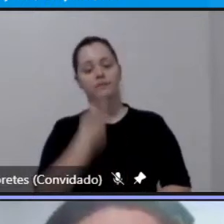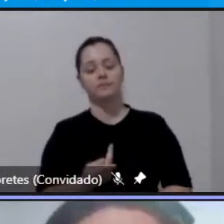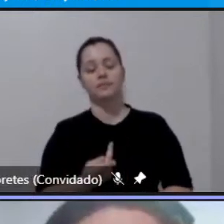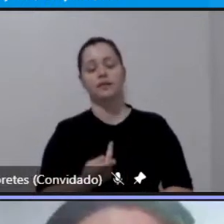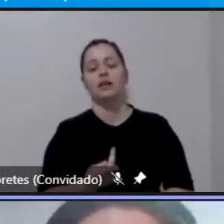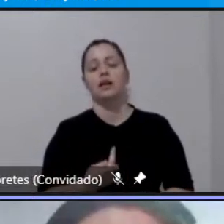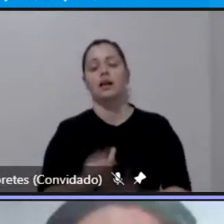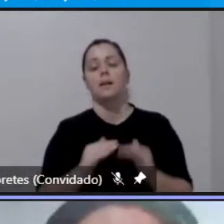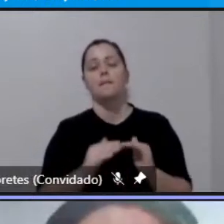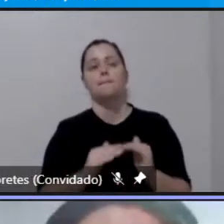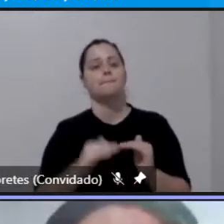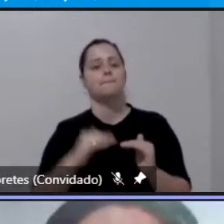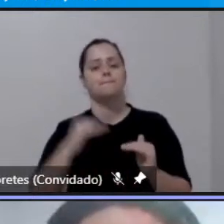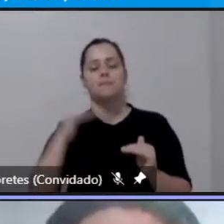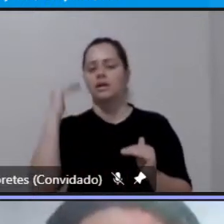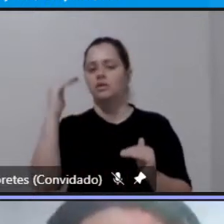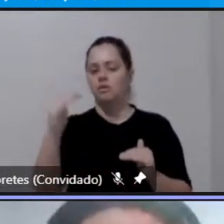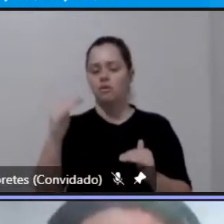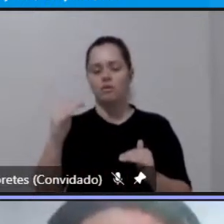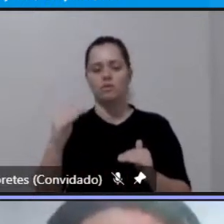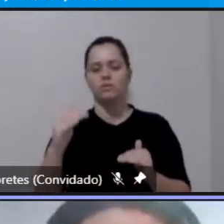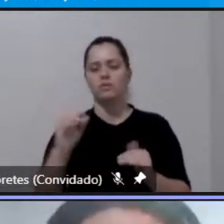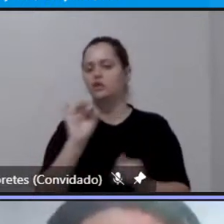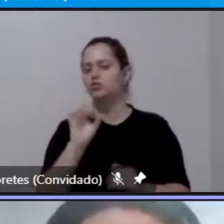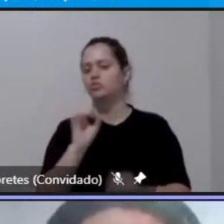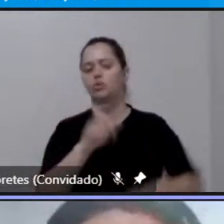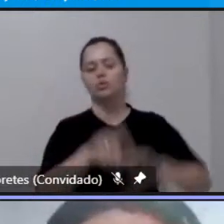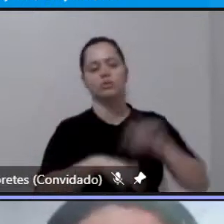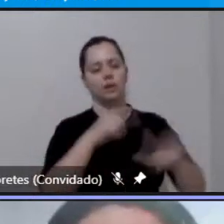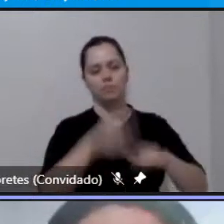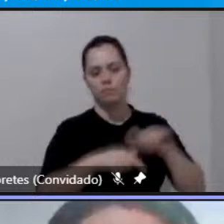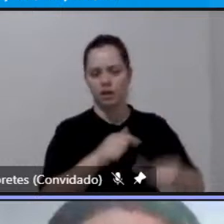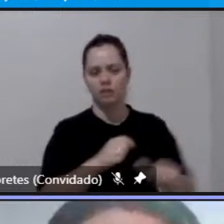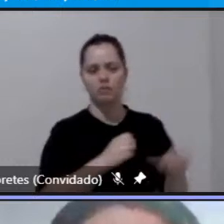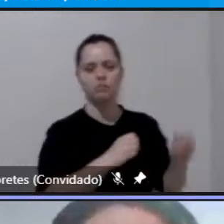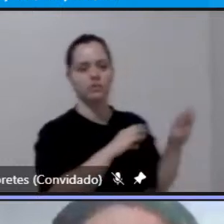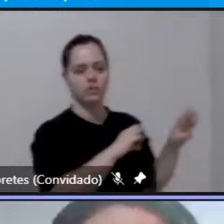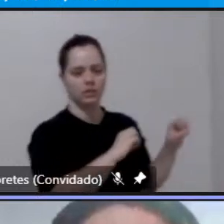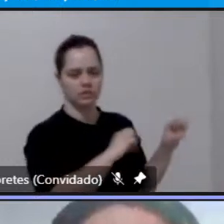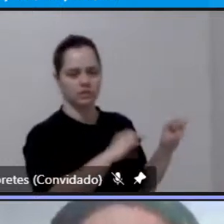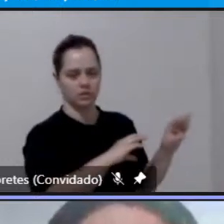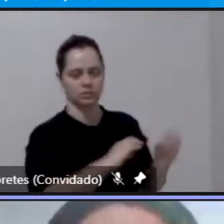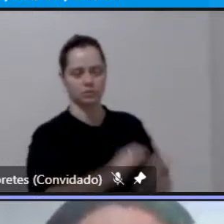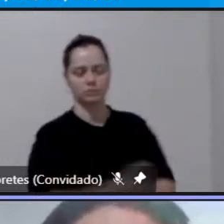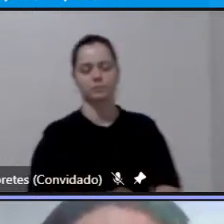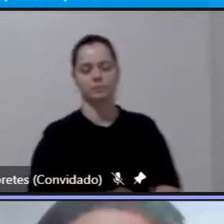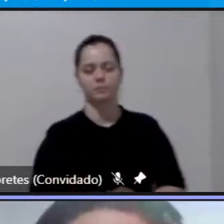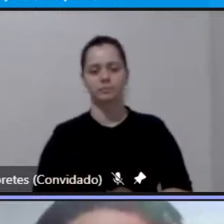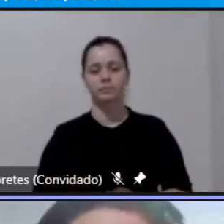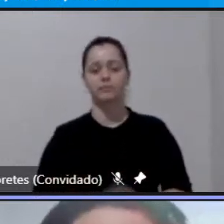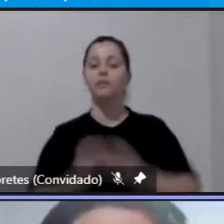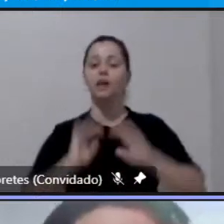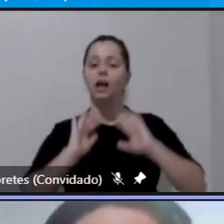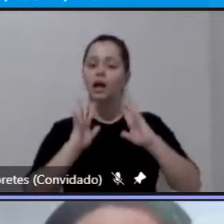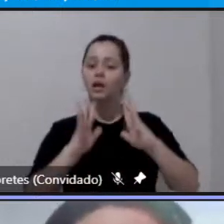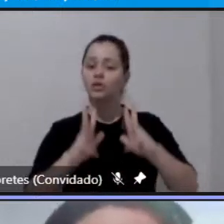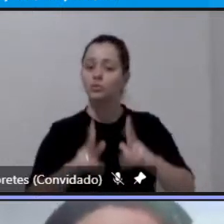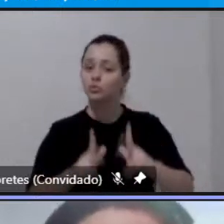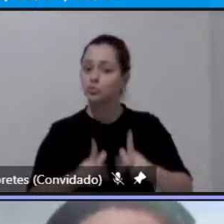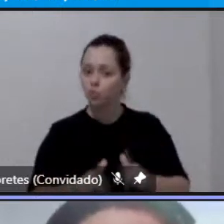motivo de trabalho e educação e em todos os modos